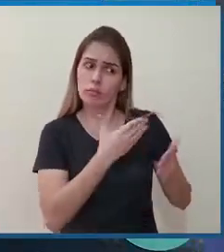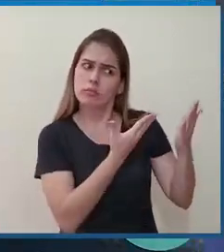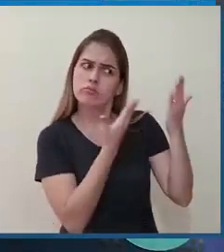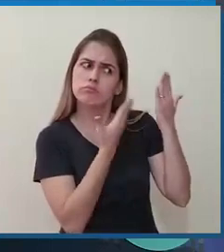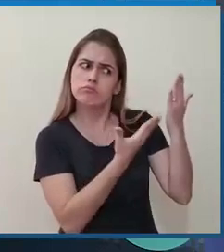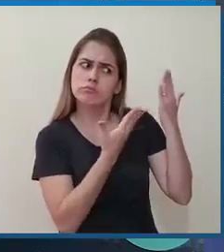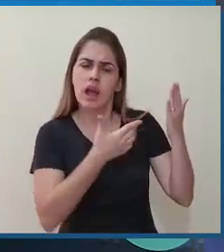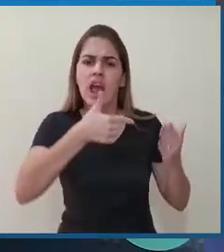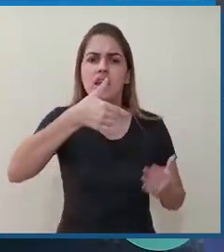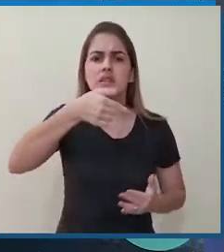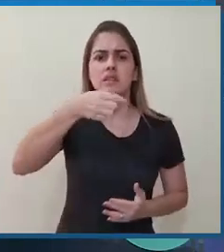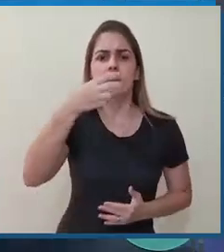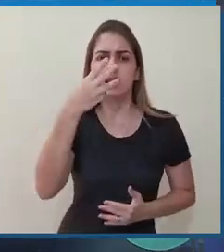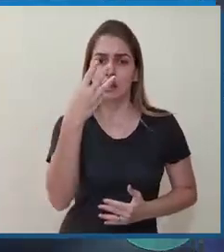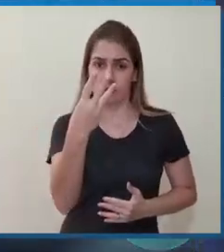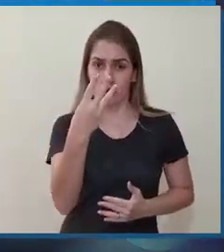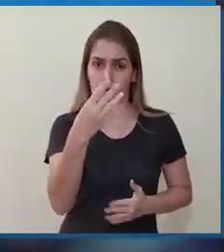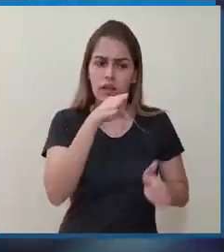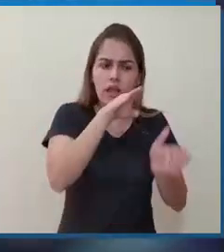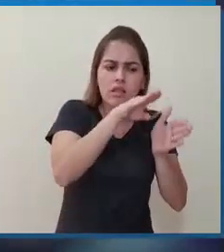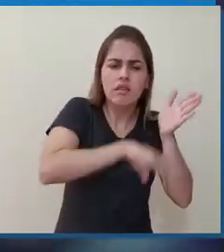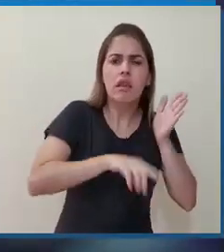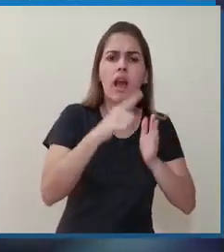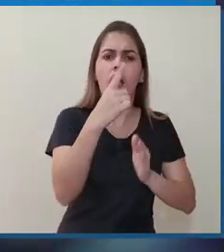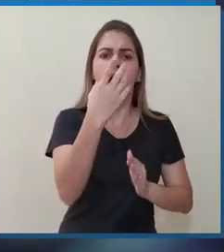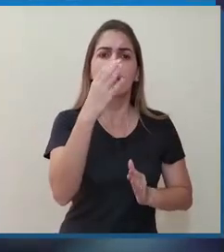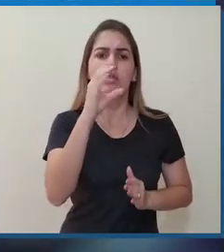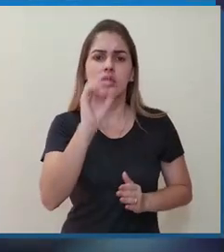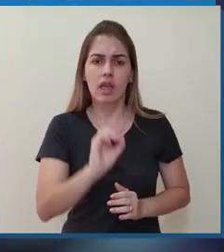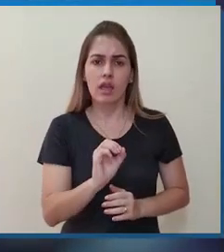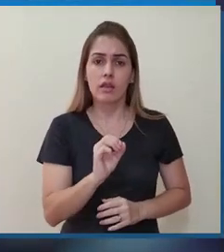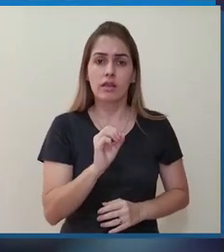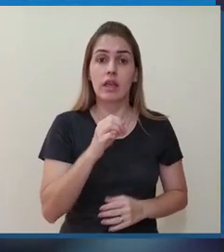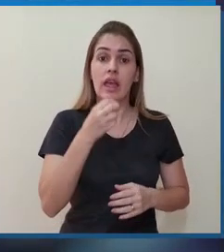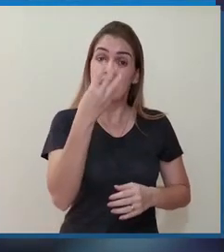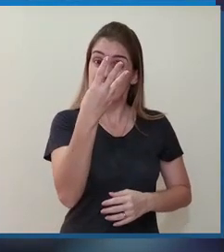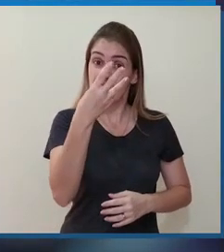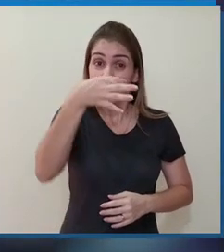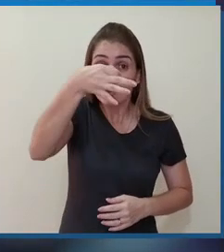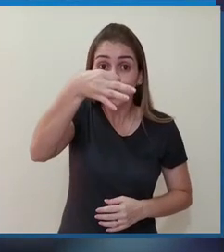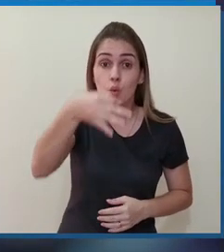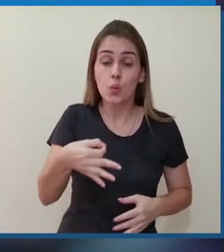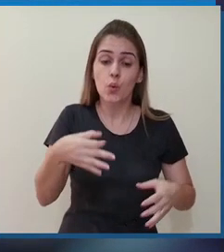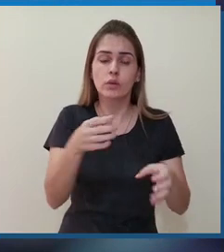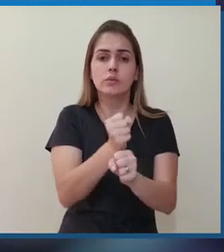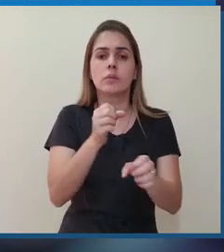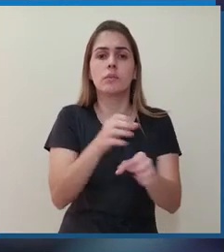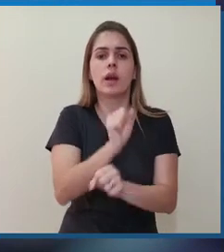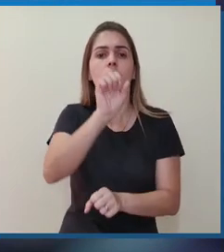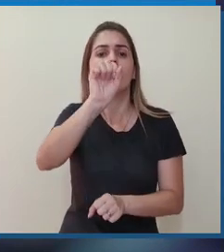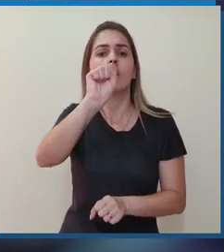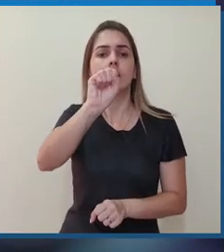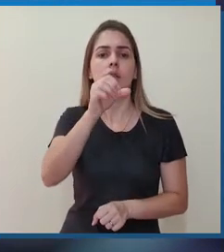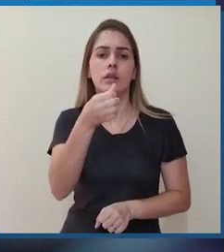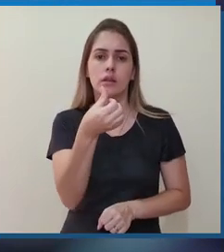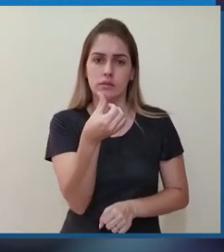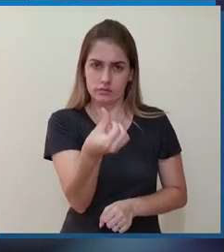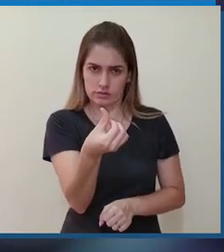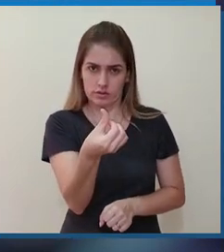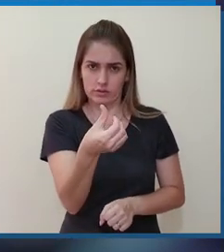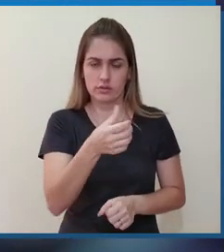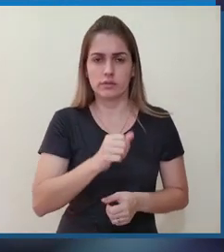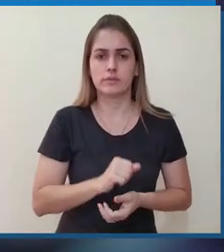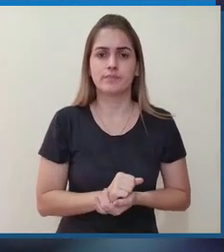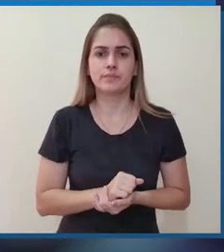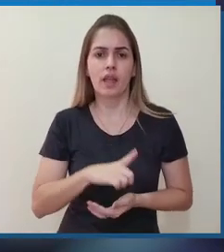73 casos, 10 foram descartados, 3 confirmados, totalizando 86 notificações.